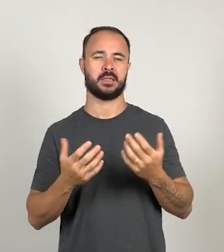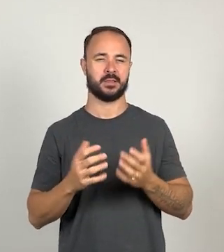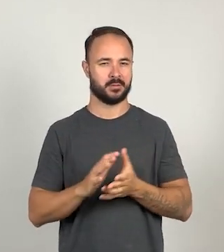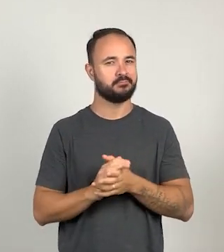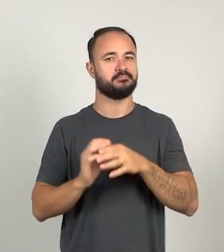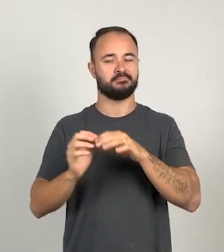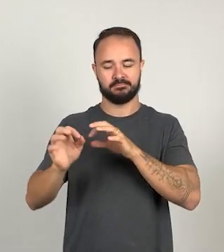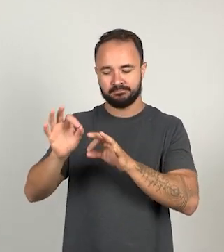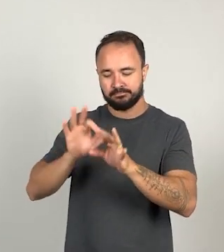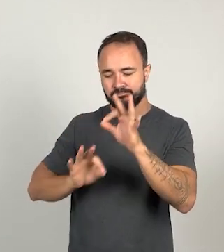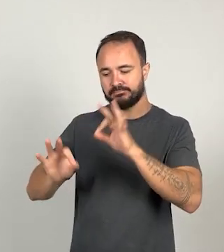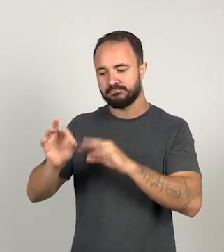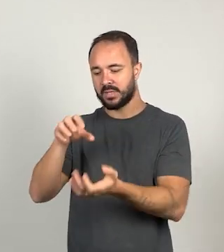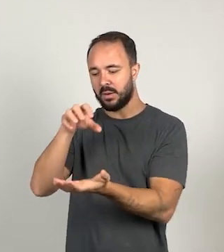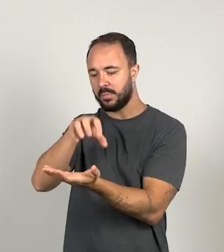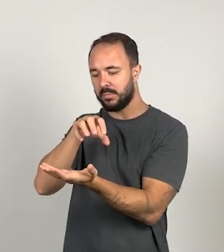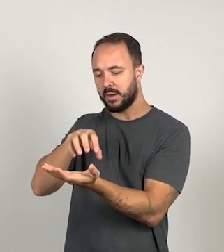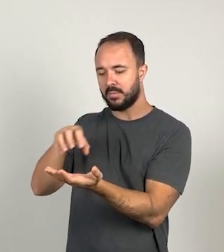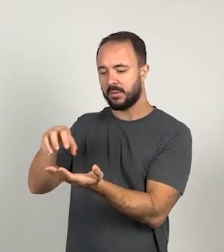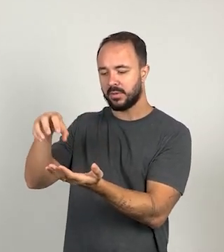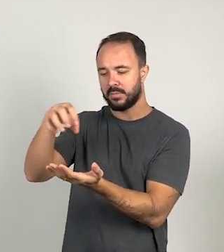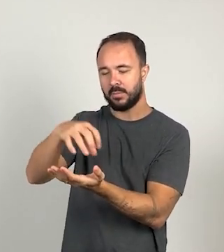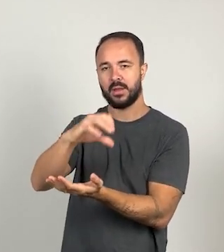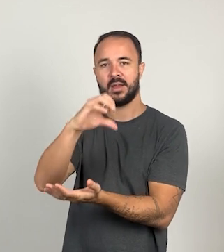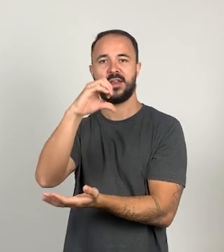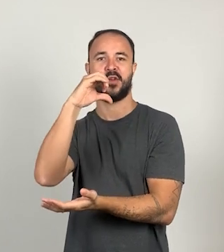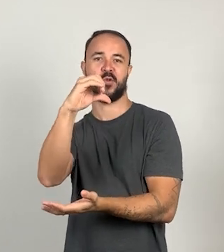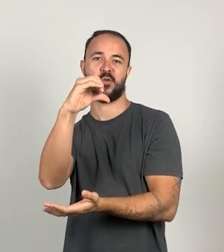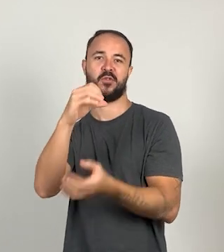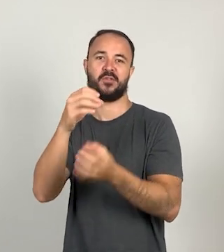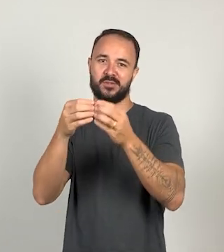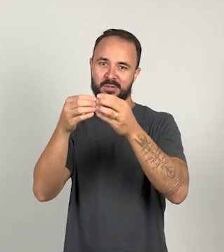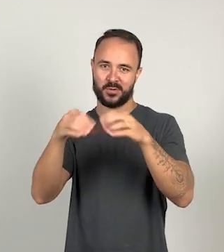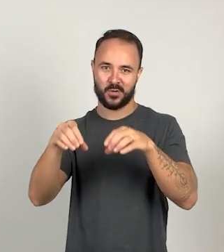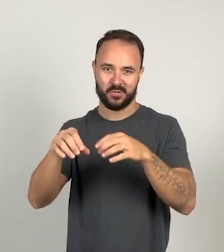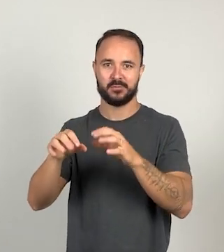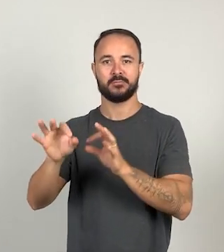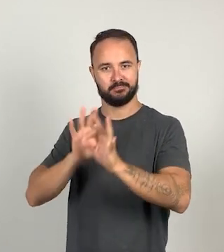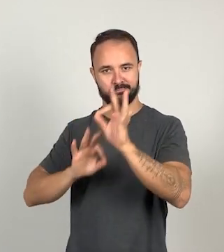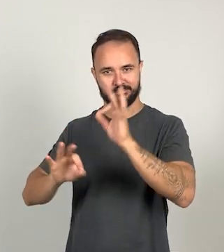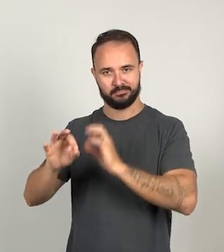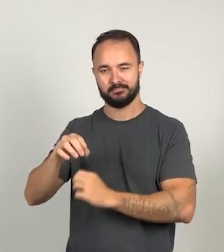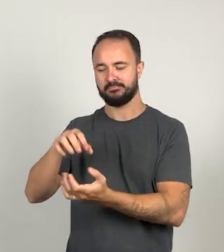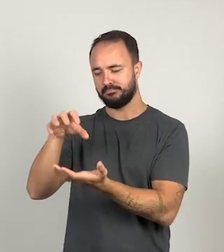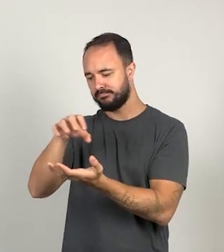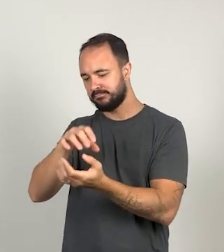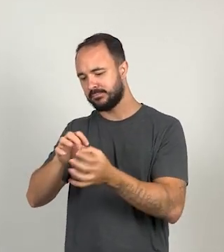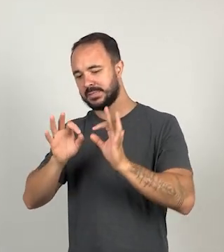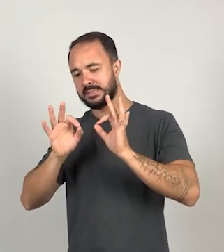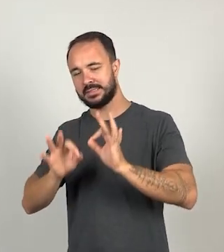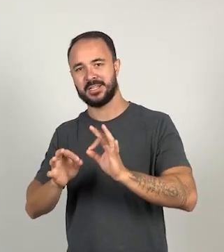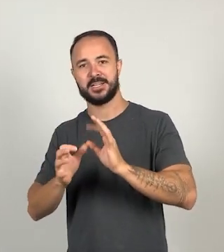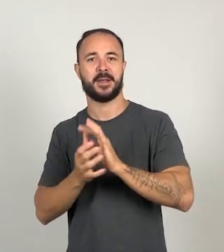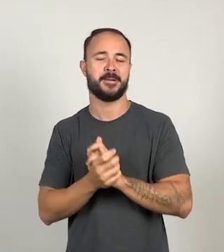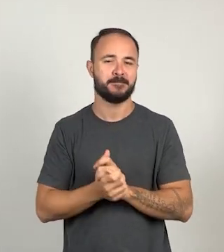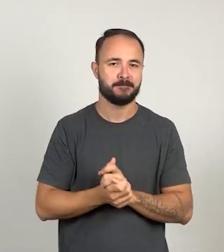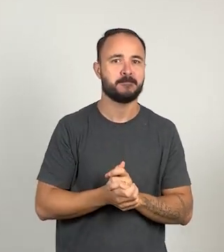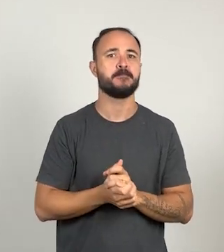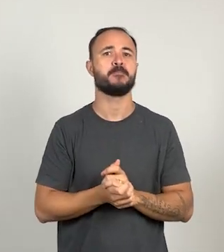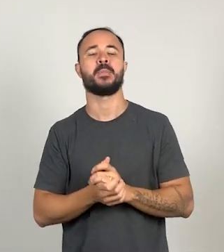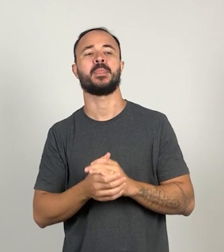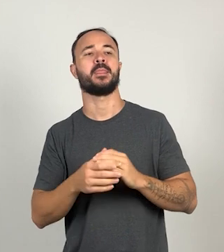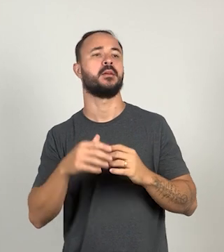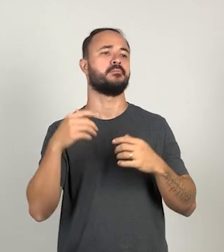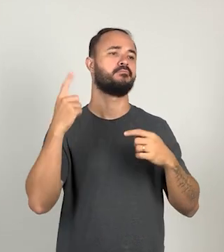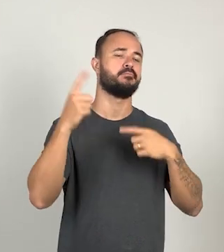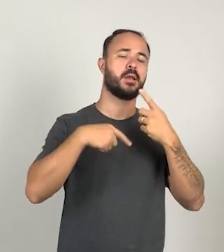Galinha, os nove ovos em seu ninho, ela ajeitou. Mas quando